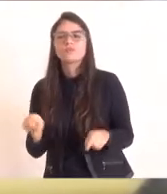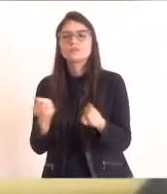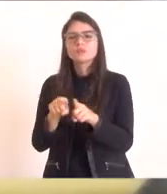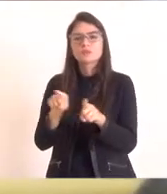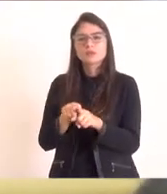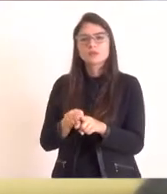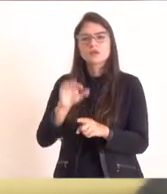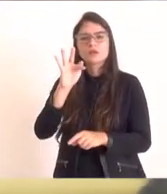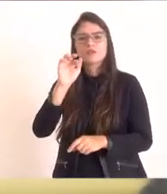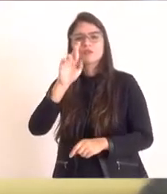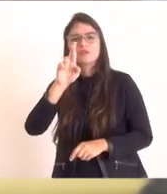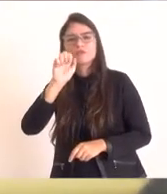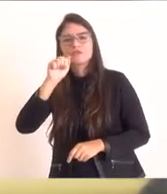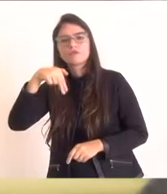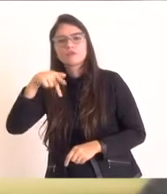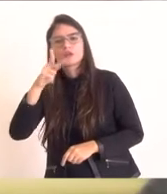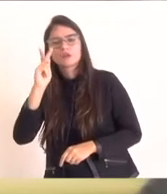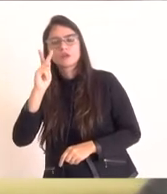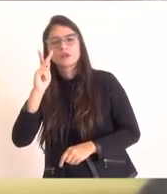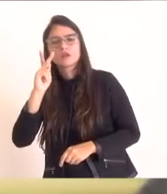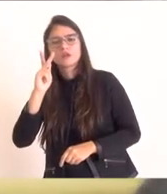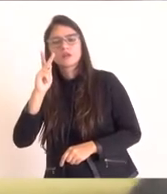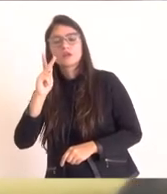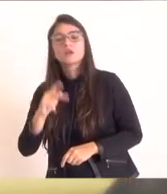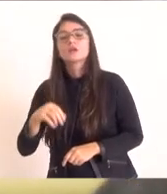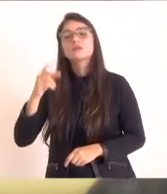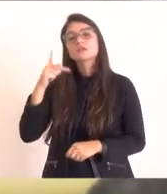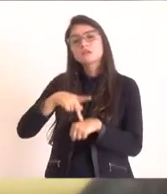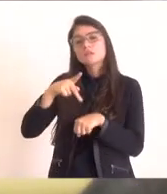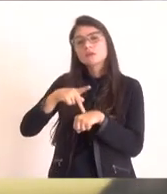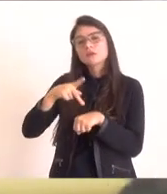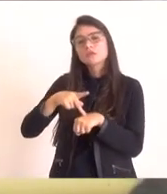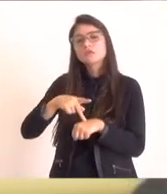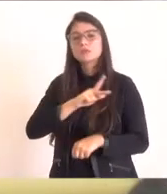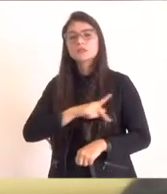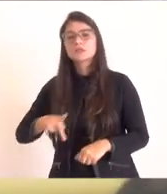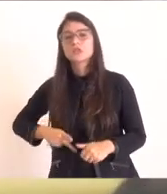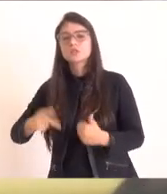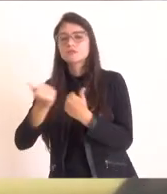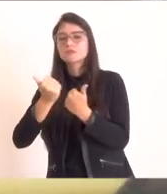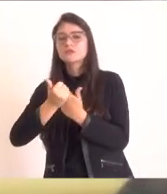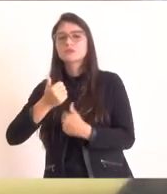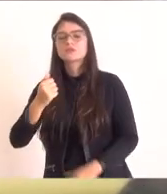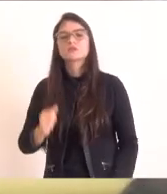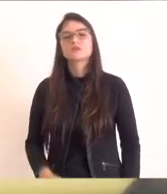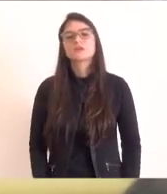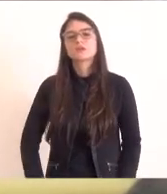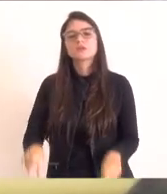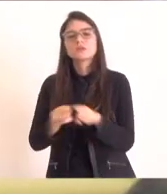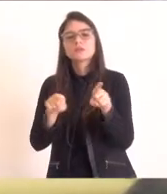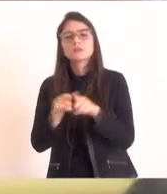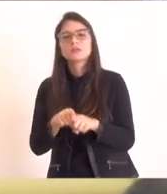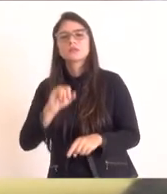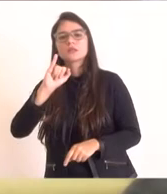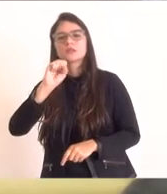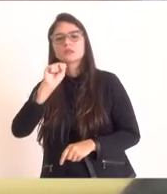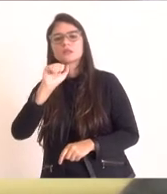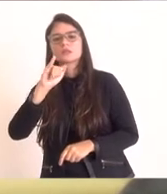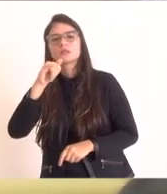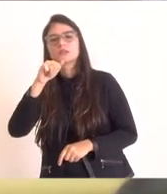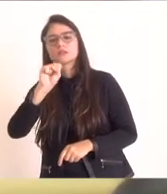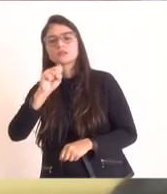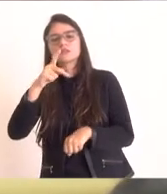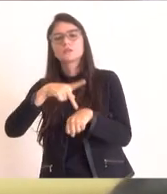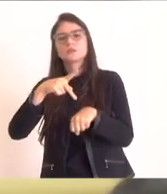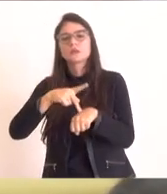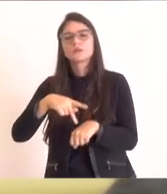da Câmara Municipal de São Pedro, Fernando Mistura, vereador da Câmara de São Pedro, Isaías Pinheiro, vereador de São